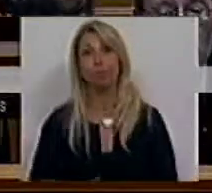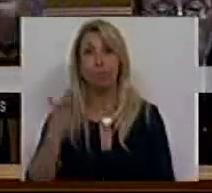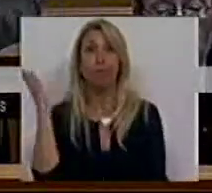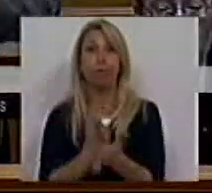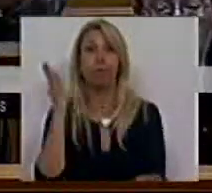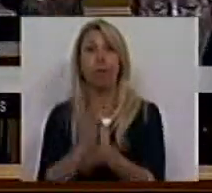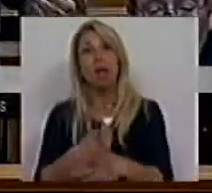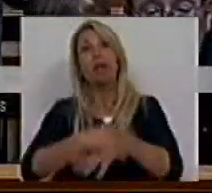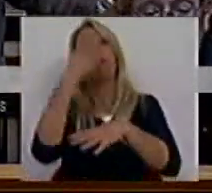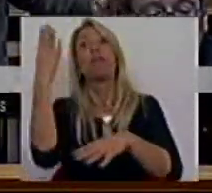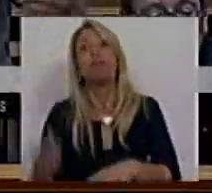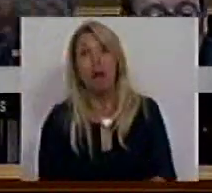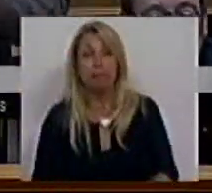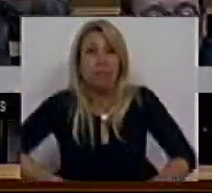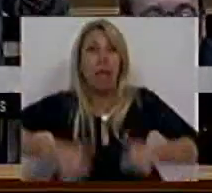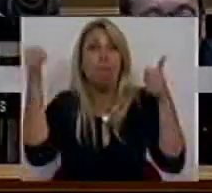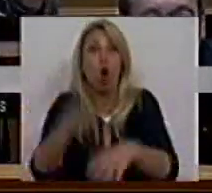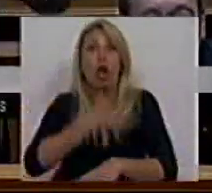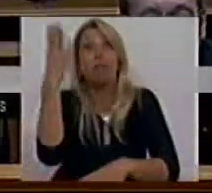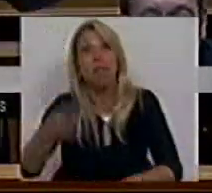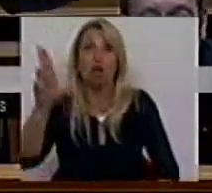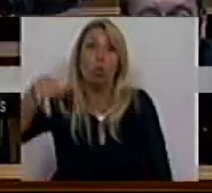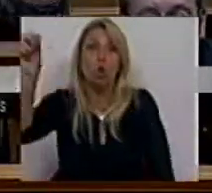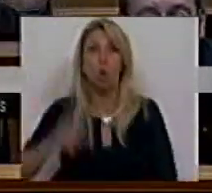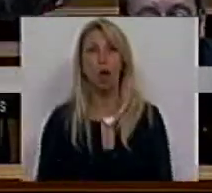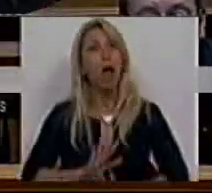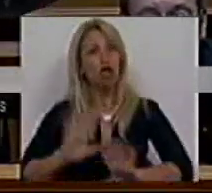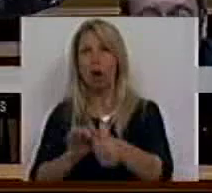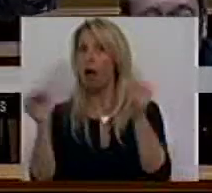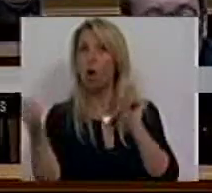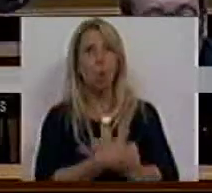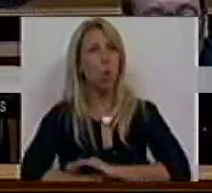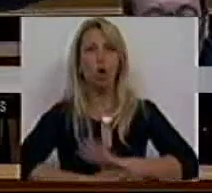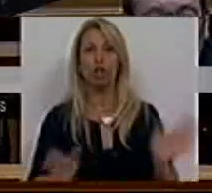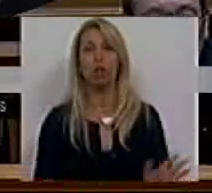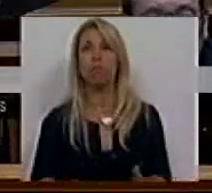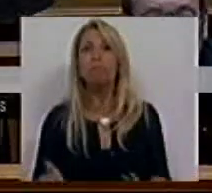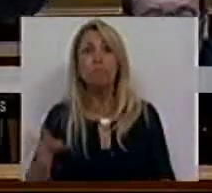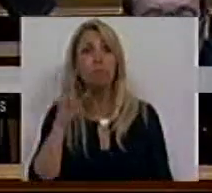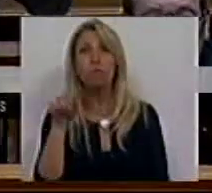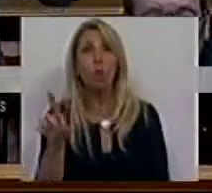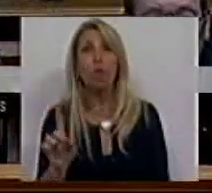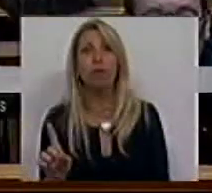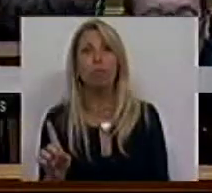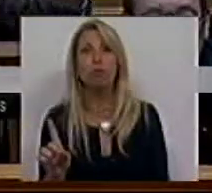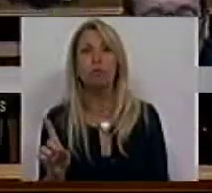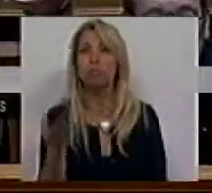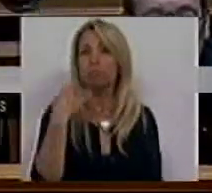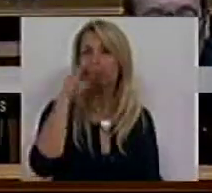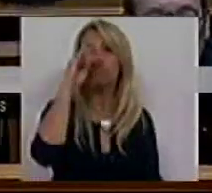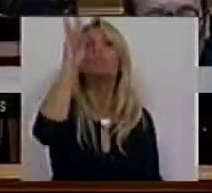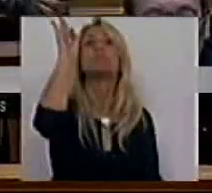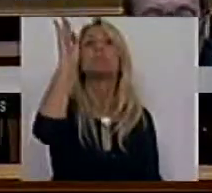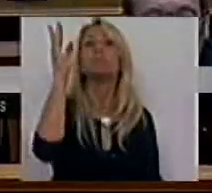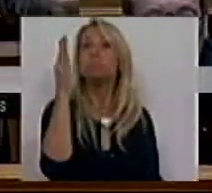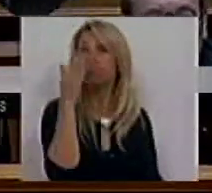mas vai mal, tarde, como se costuma dizer, já está corrigido. Ora, não ouvimos isso. Temos a arrogância de quem